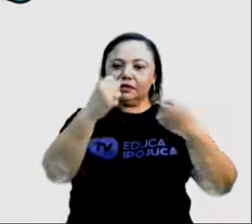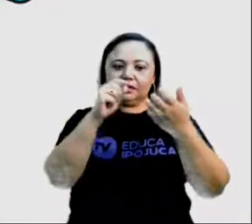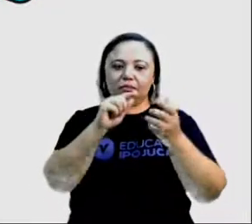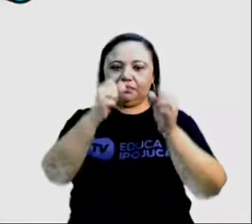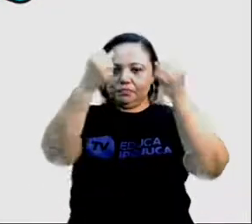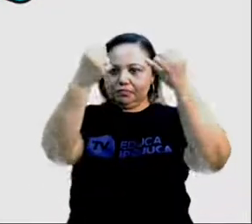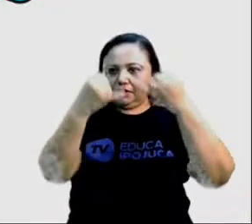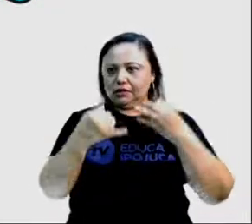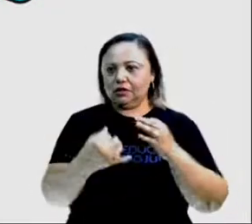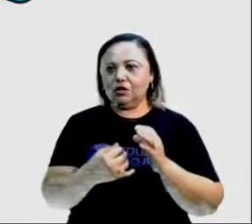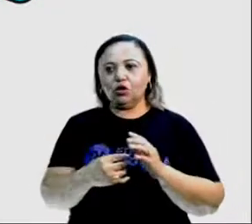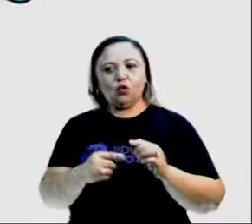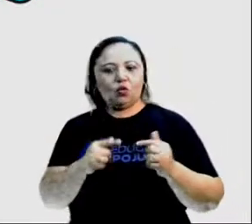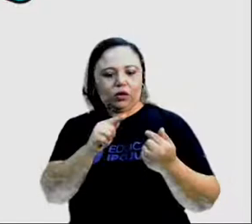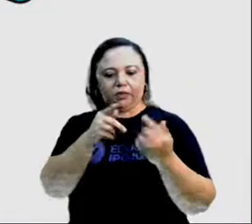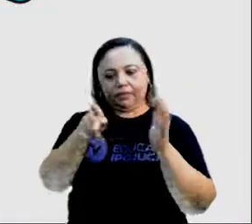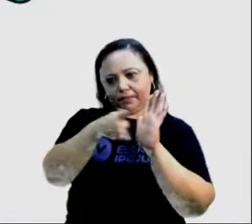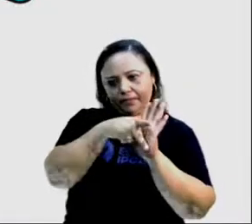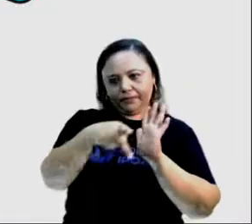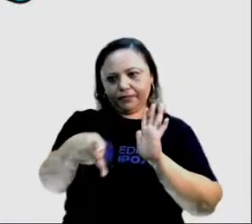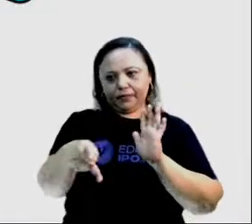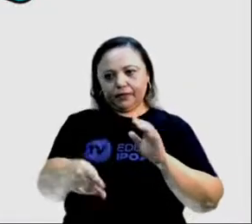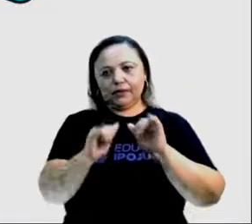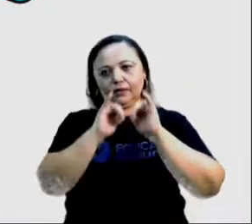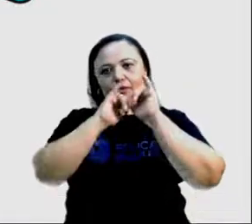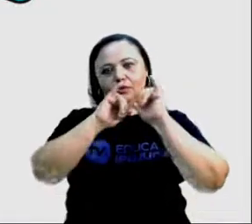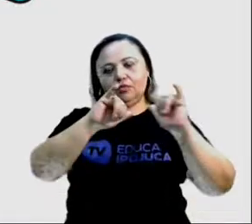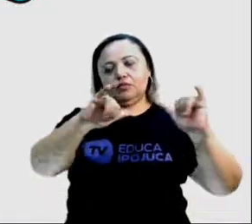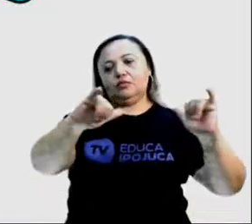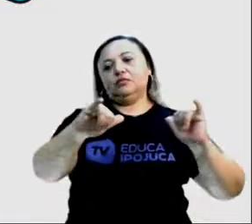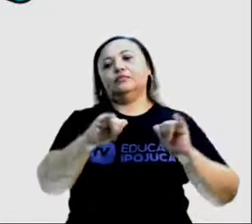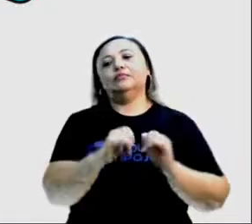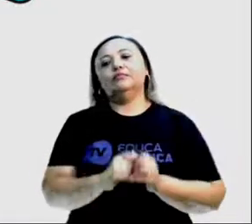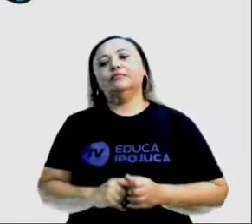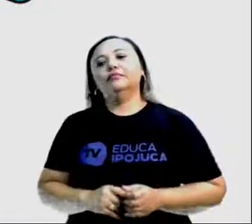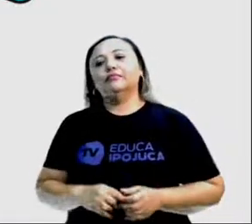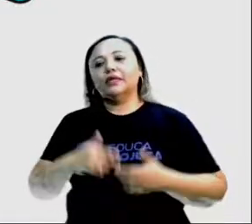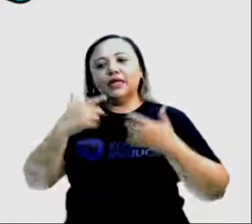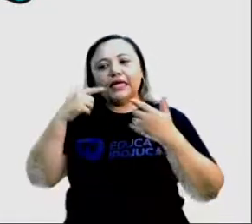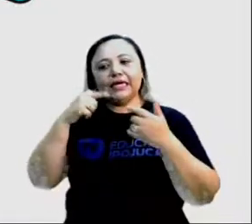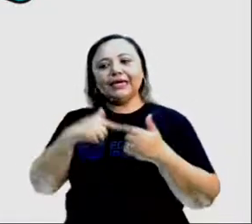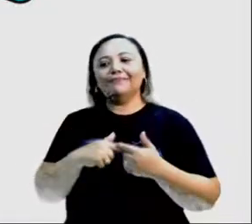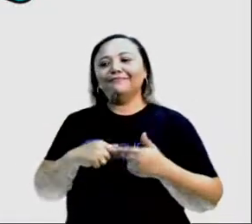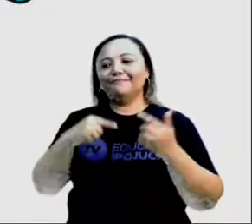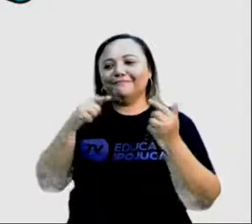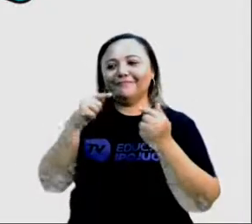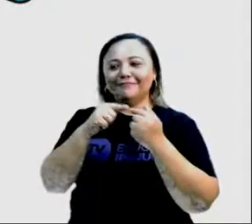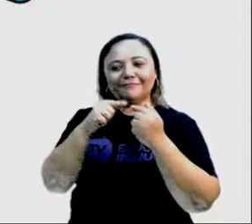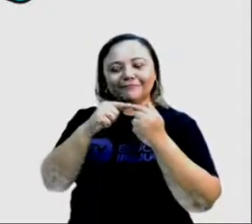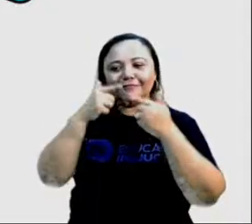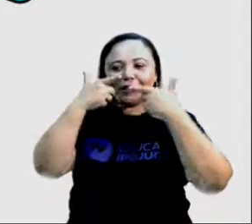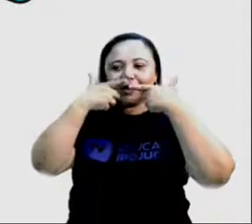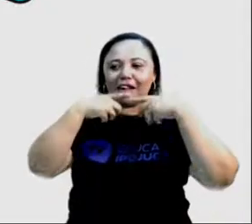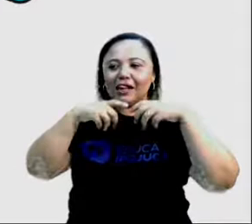parte dos enunciados e que, obviamente, fazem parte da língua, do discurso.